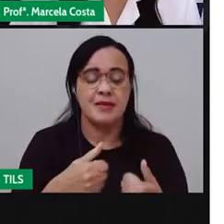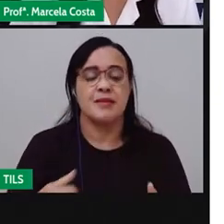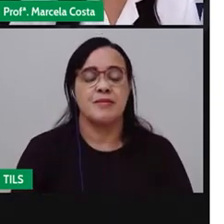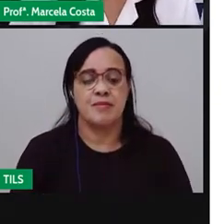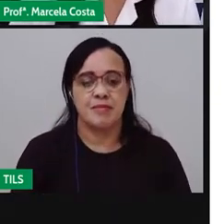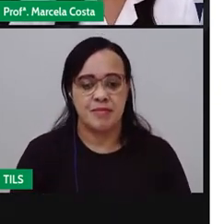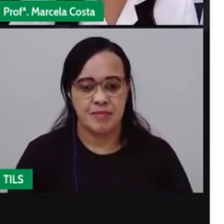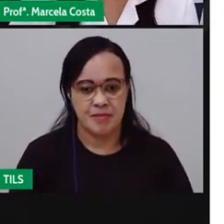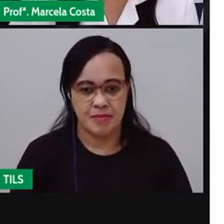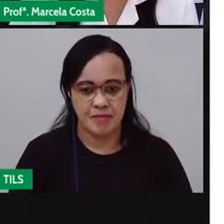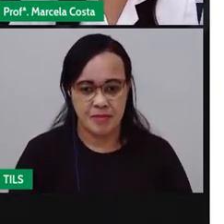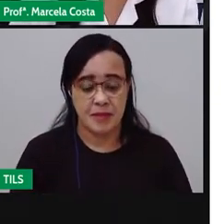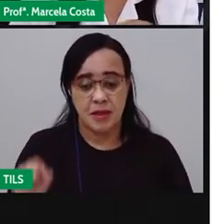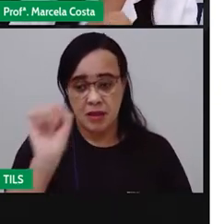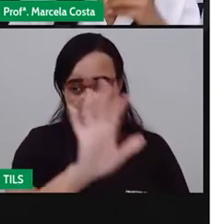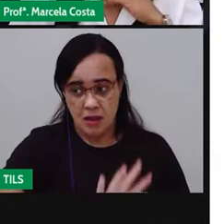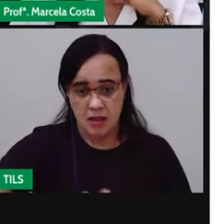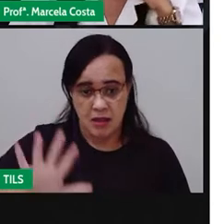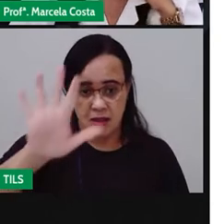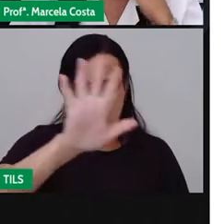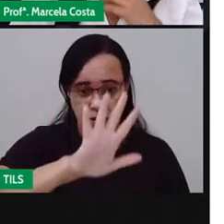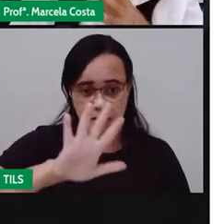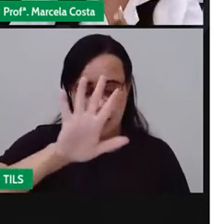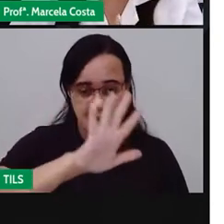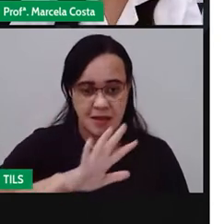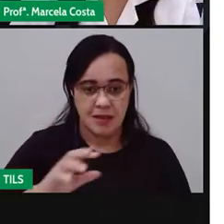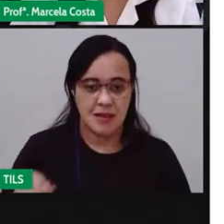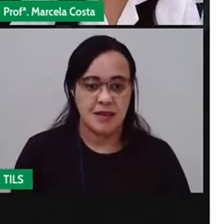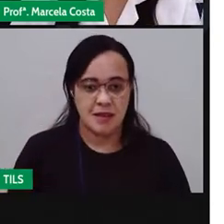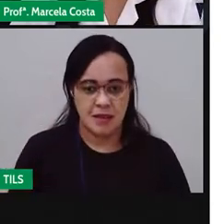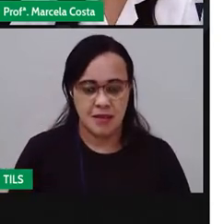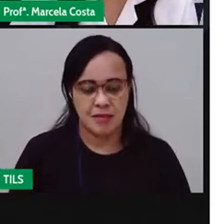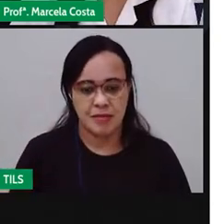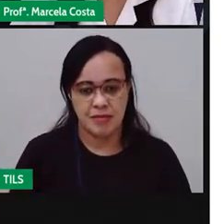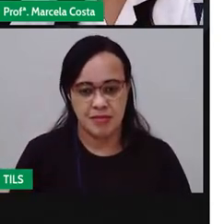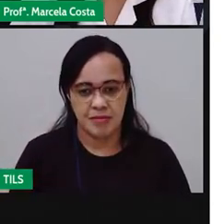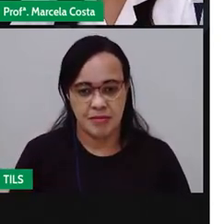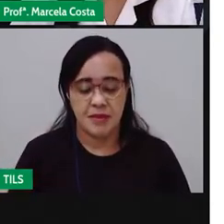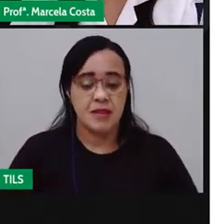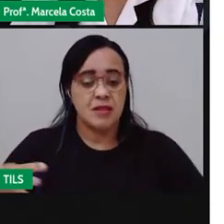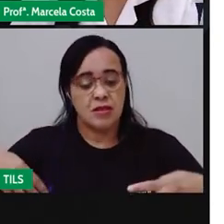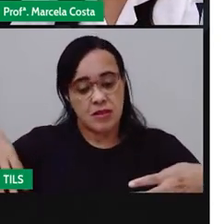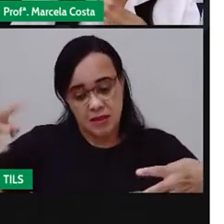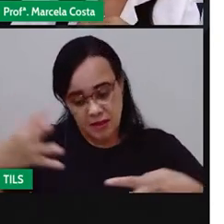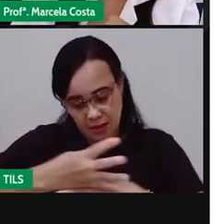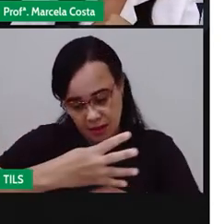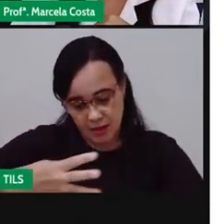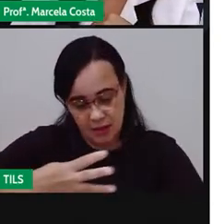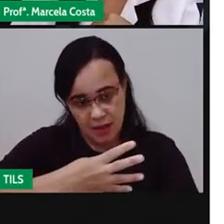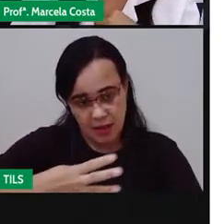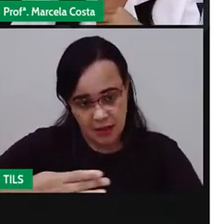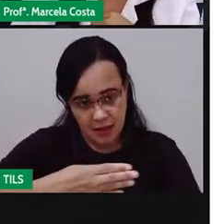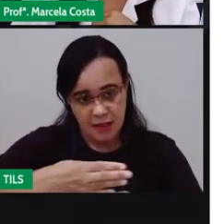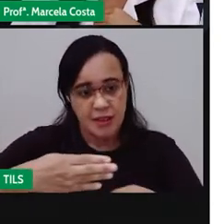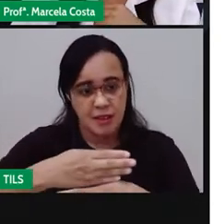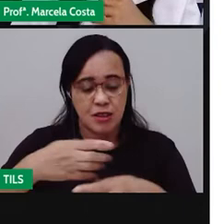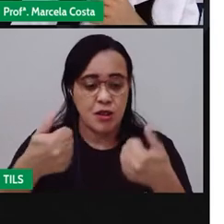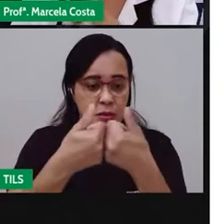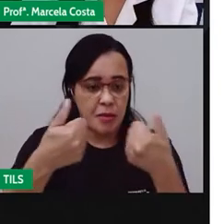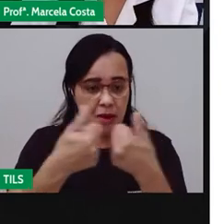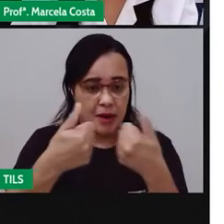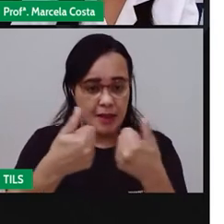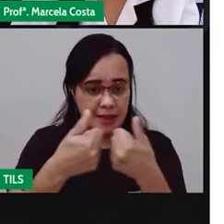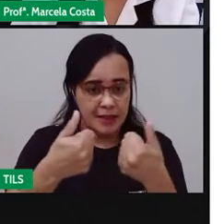região, tanto da nossa cidade área aqui de Feira de Santana, é um estado